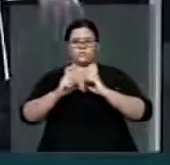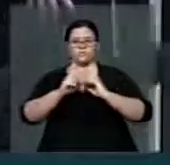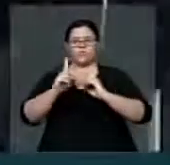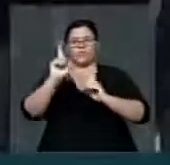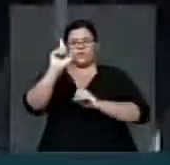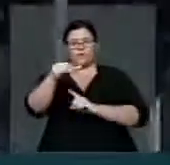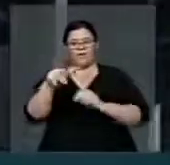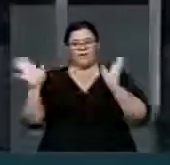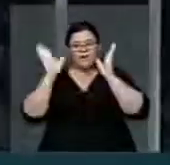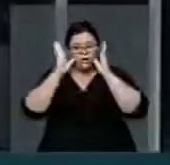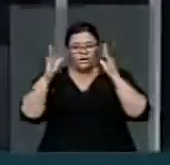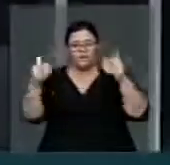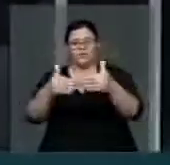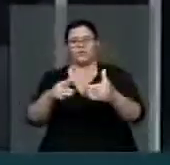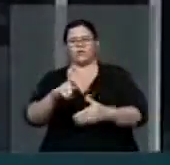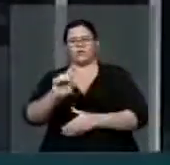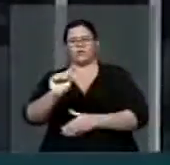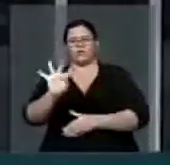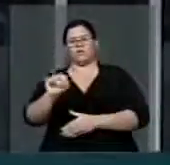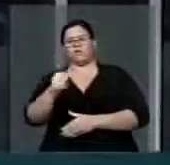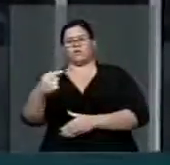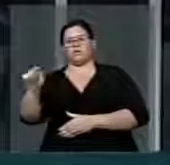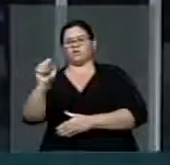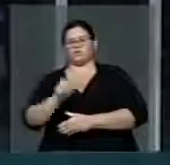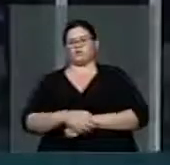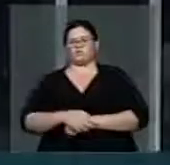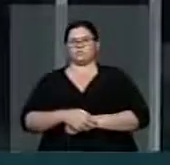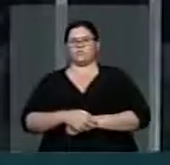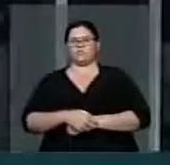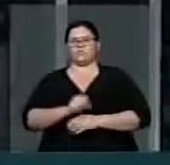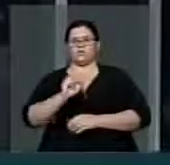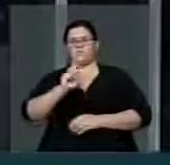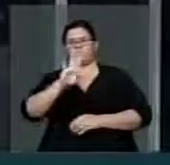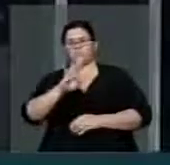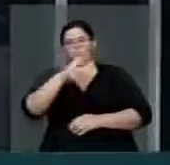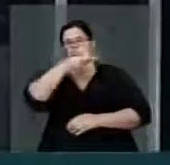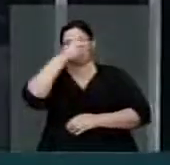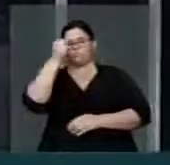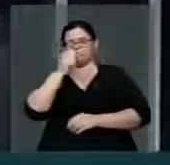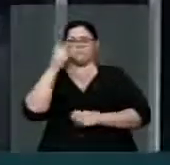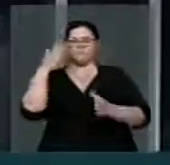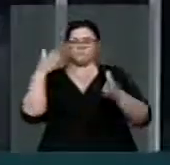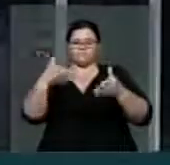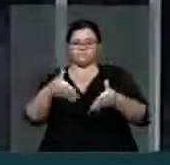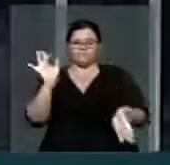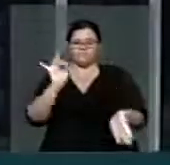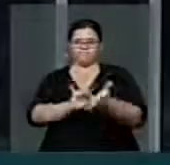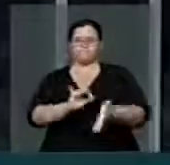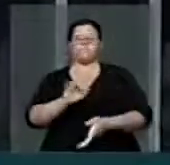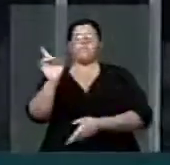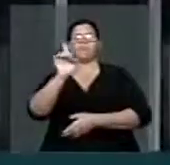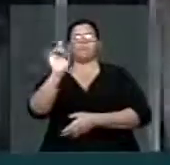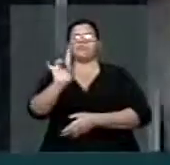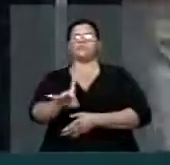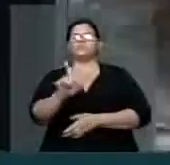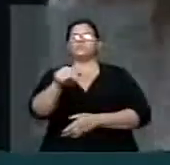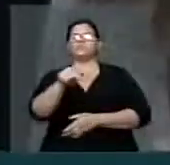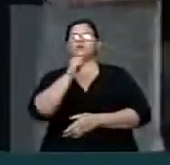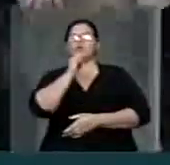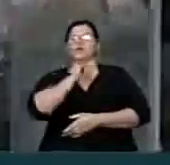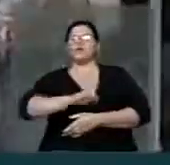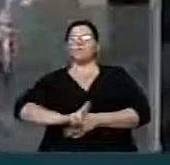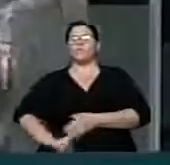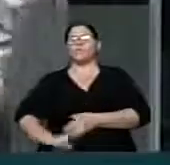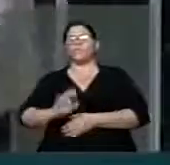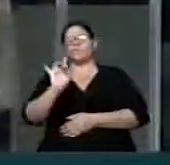descentralizada. Ela implica em subprefeituras efetivas e não de nomeação por